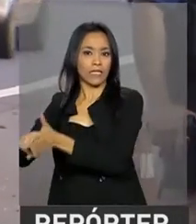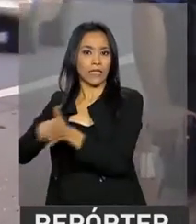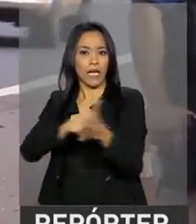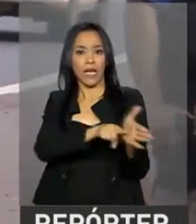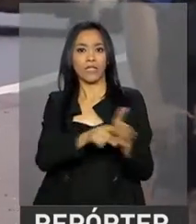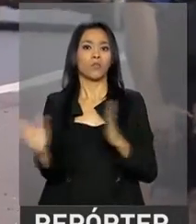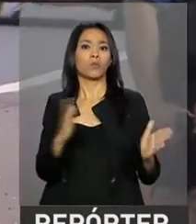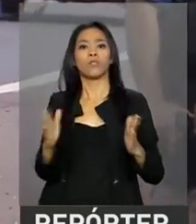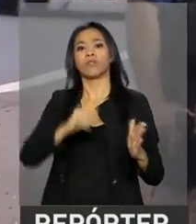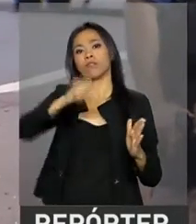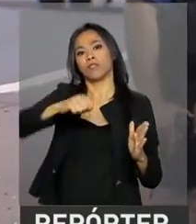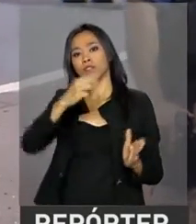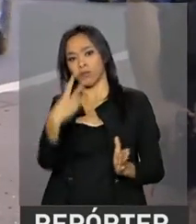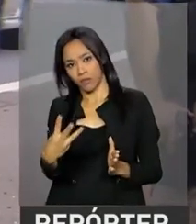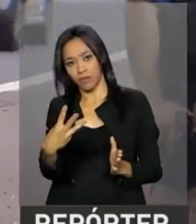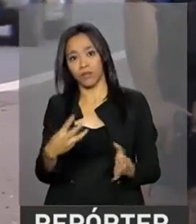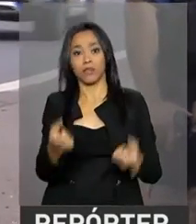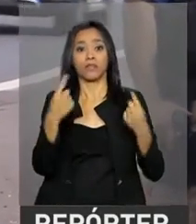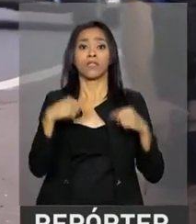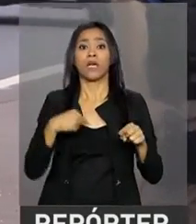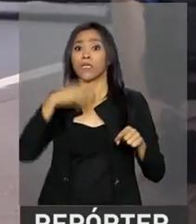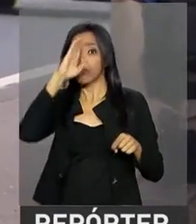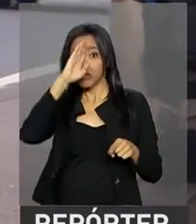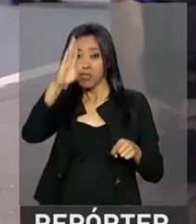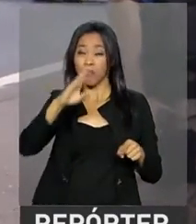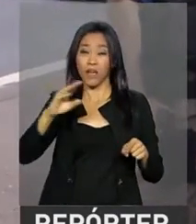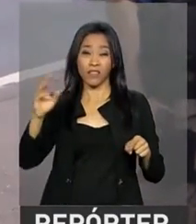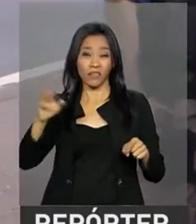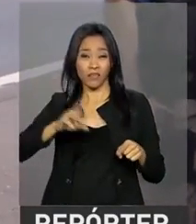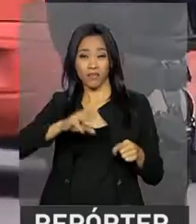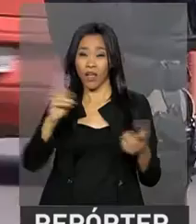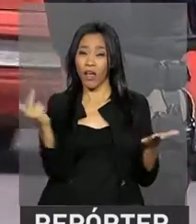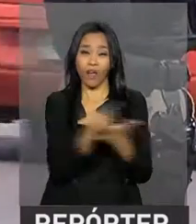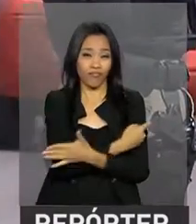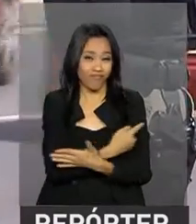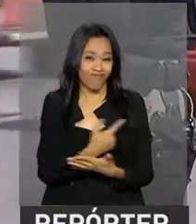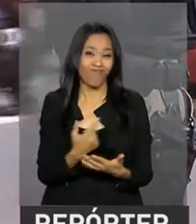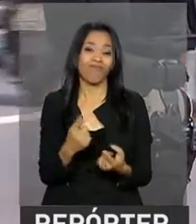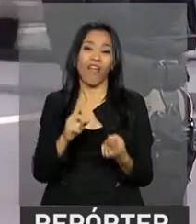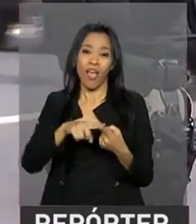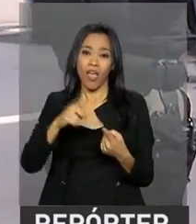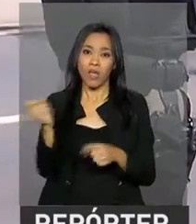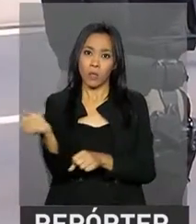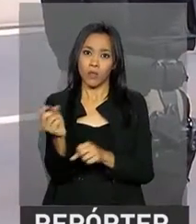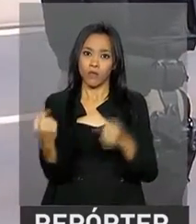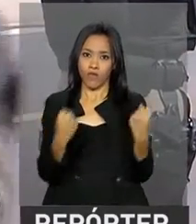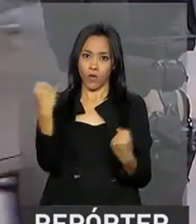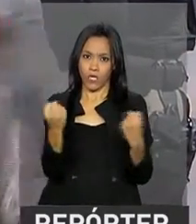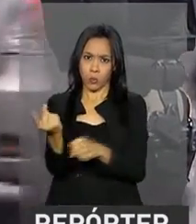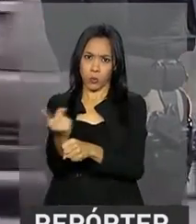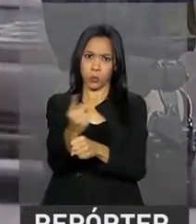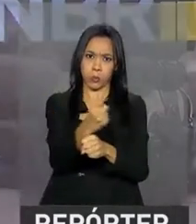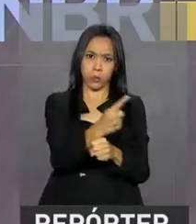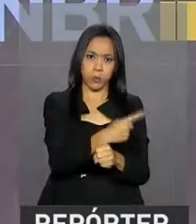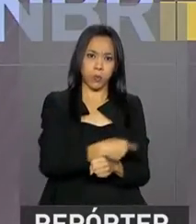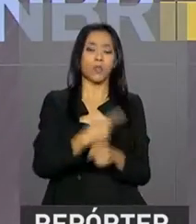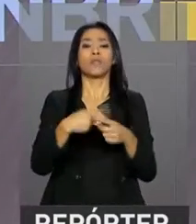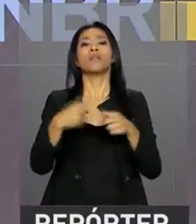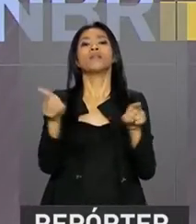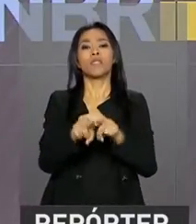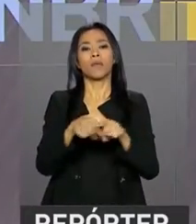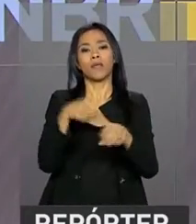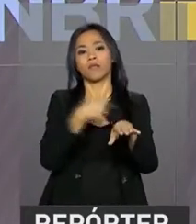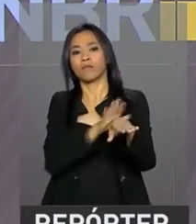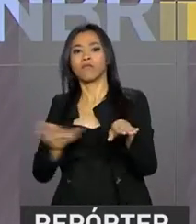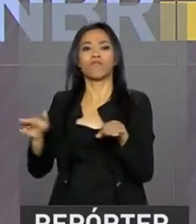de operação. Entre as principais infrações estão o excesso de velocidade e ultrapassagem